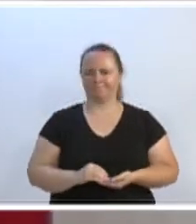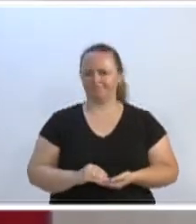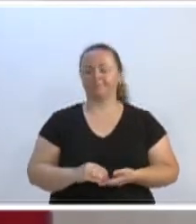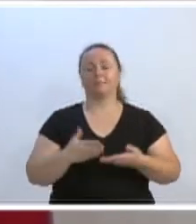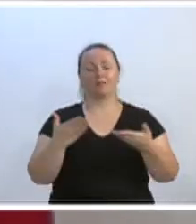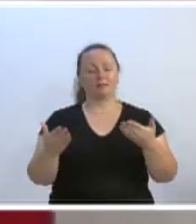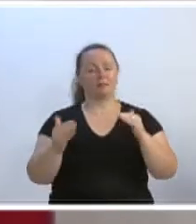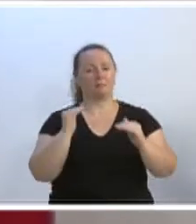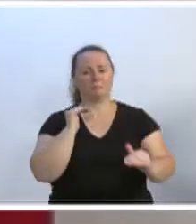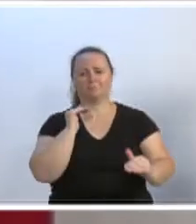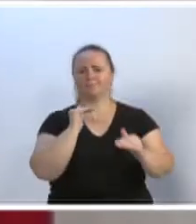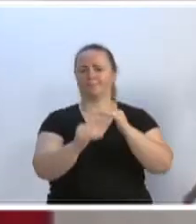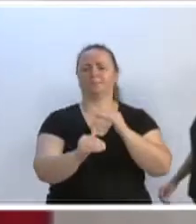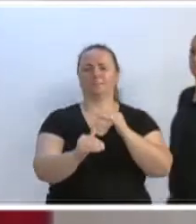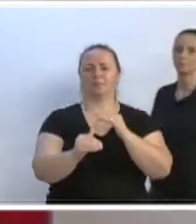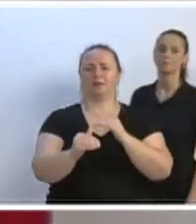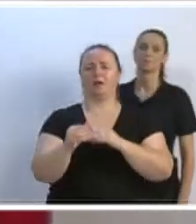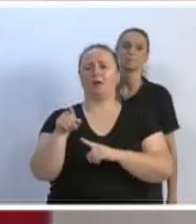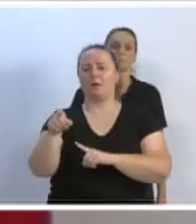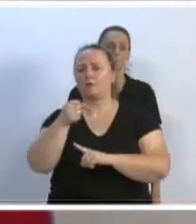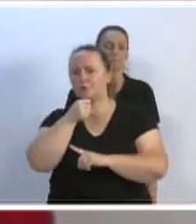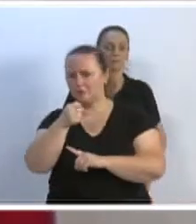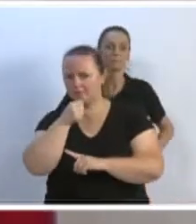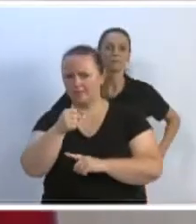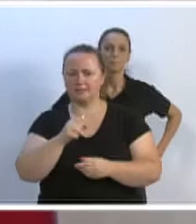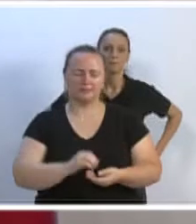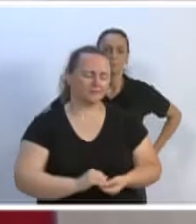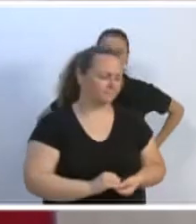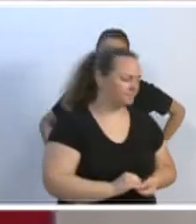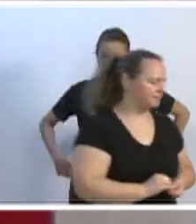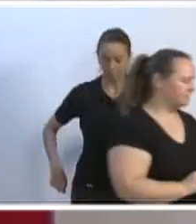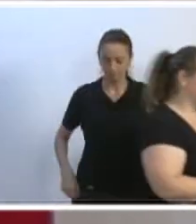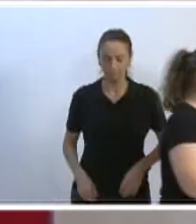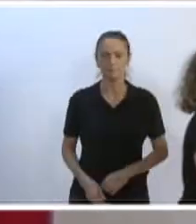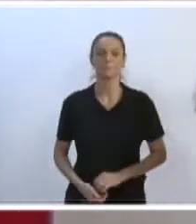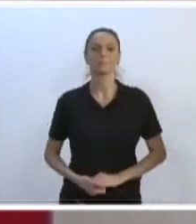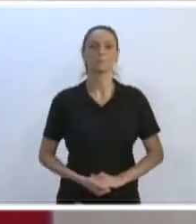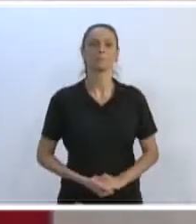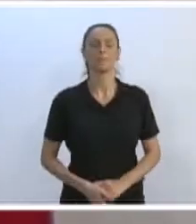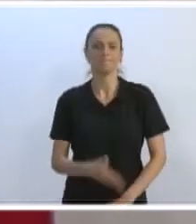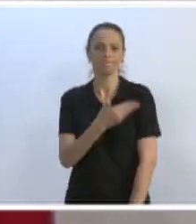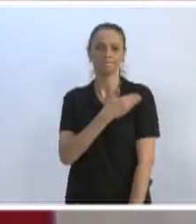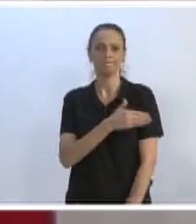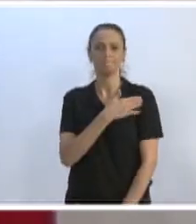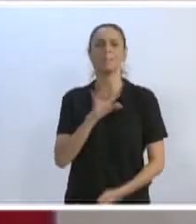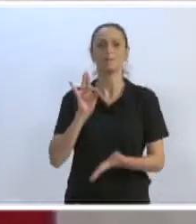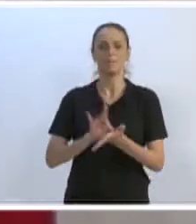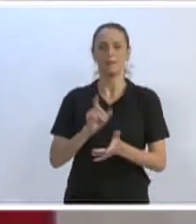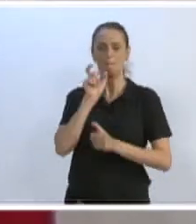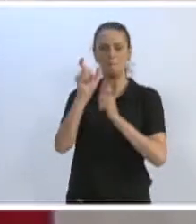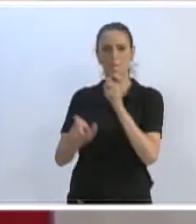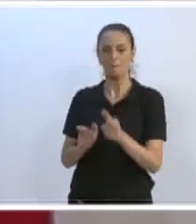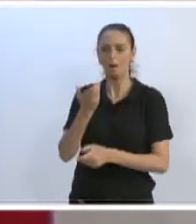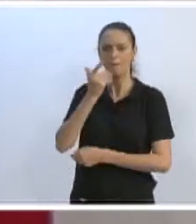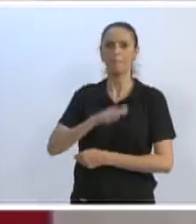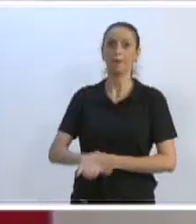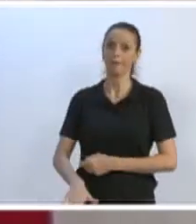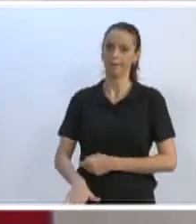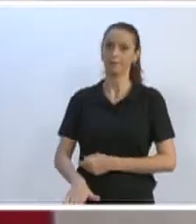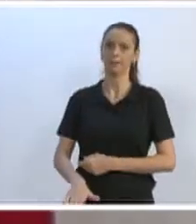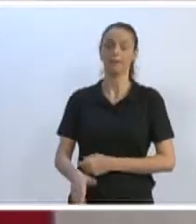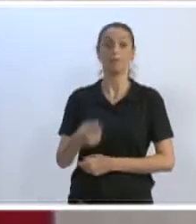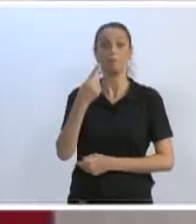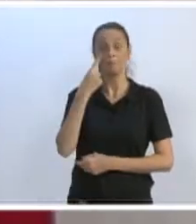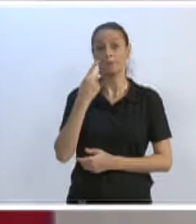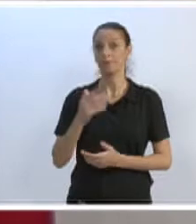repudiar aqui tanto o William Wack quanto essa socialite racista que faz o ataque a uma criança. Vejam